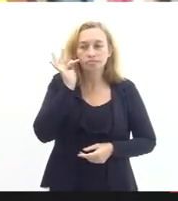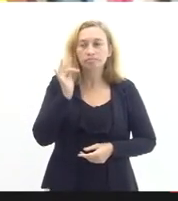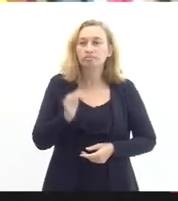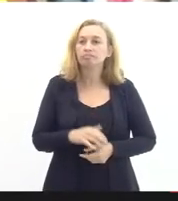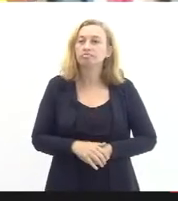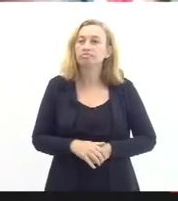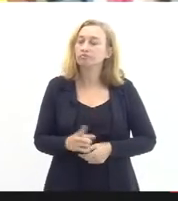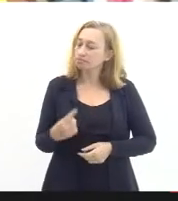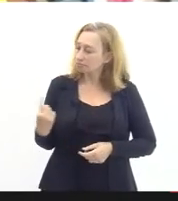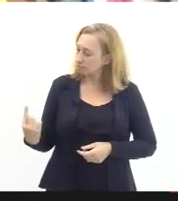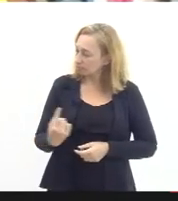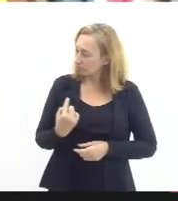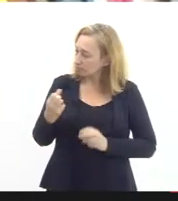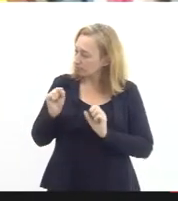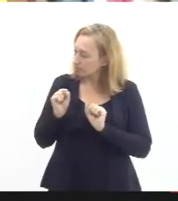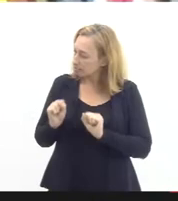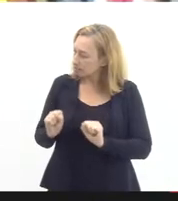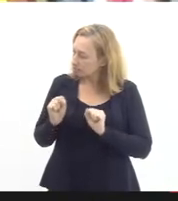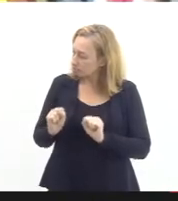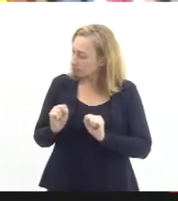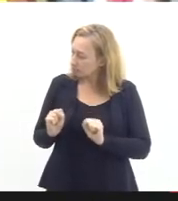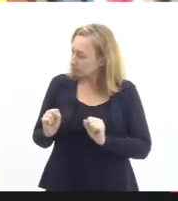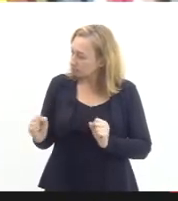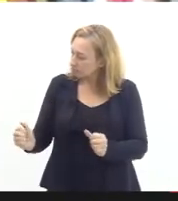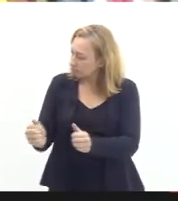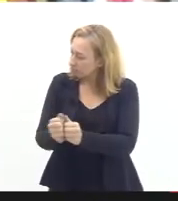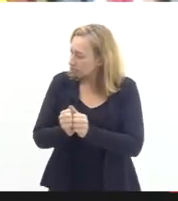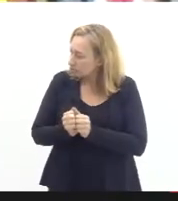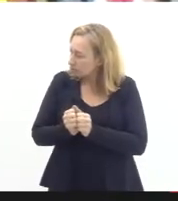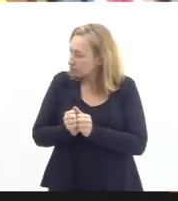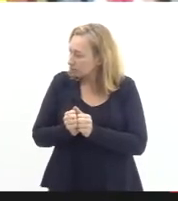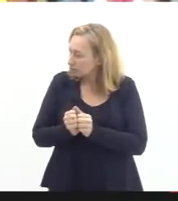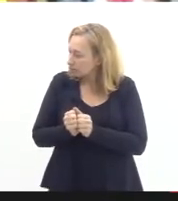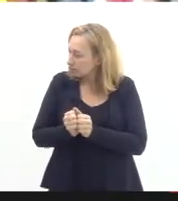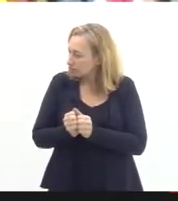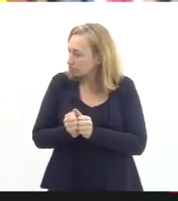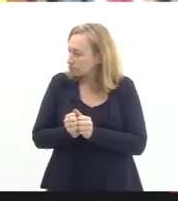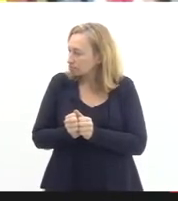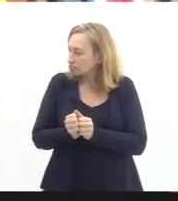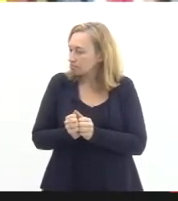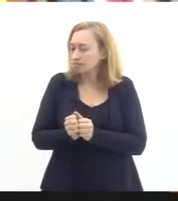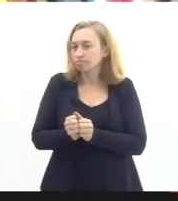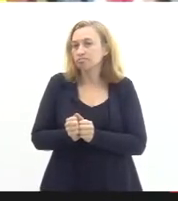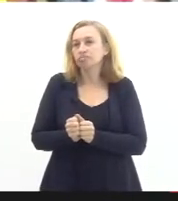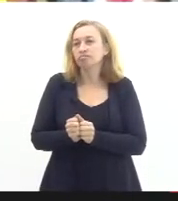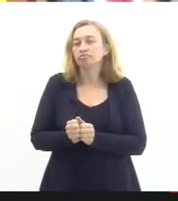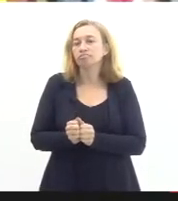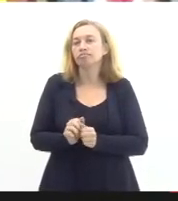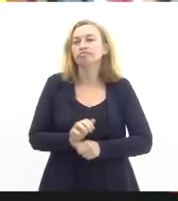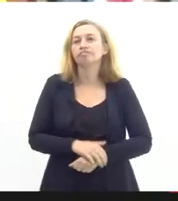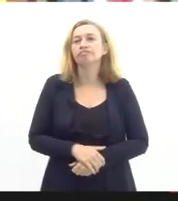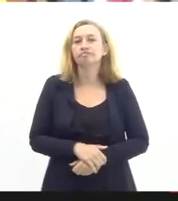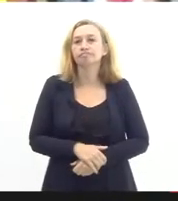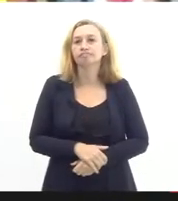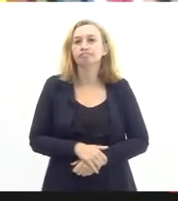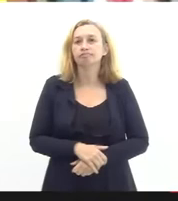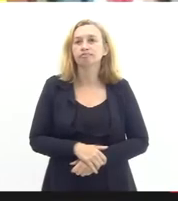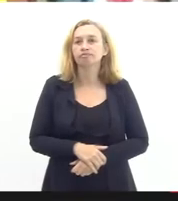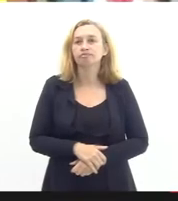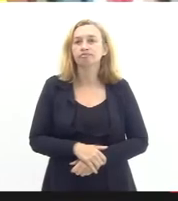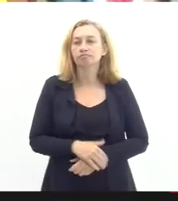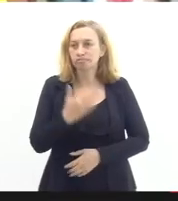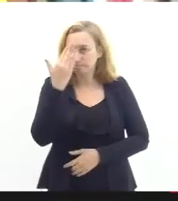que nós possamos estar juntos e juntas nestas definições